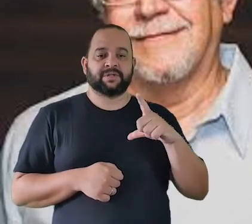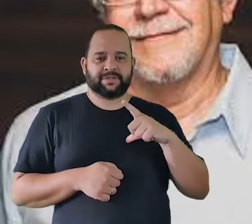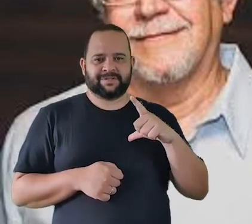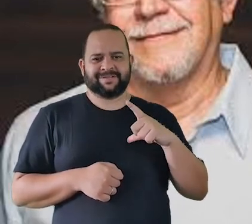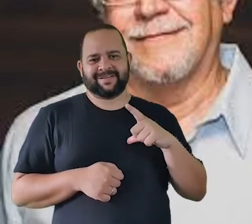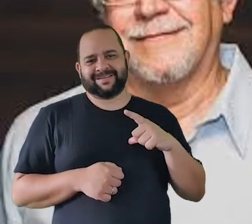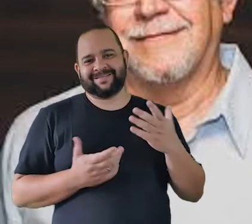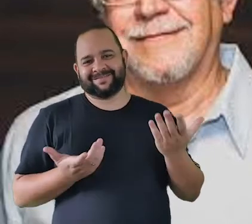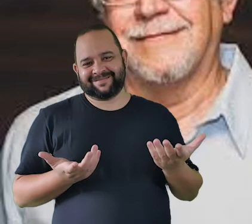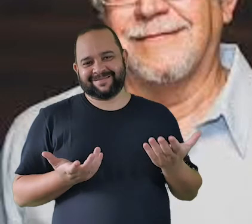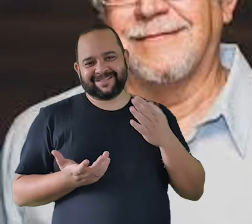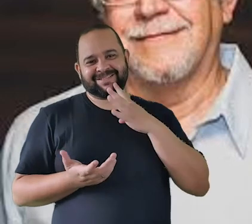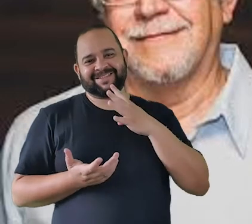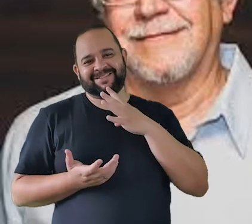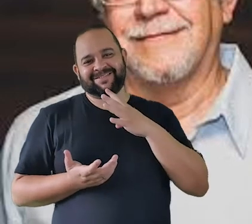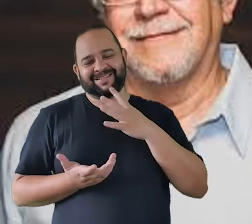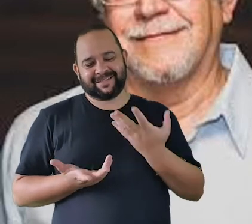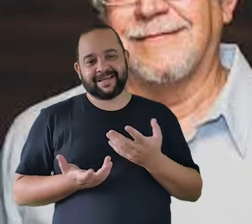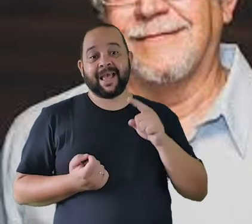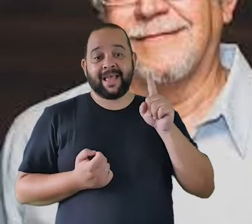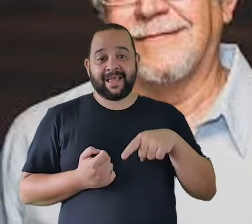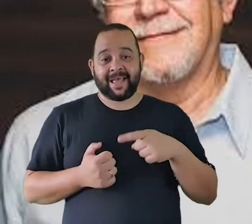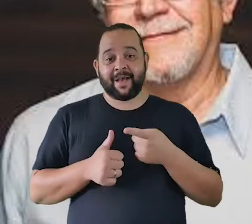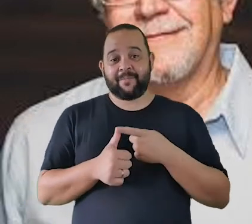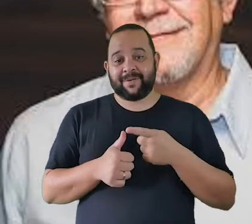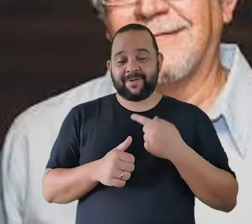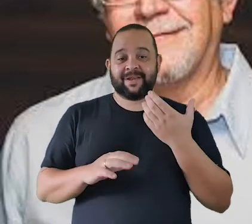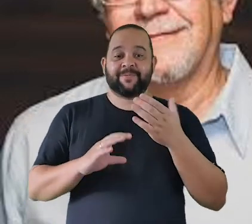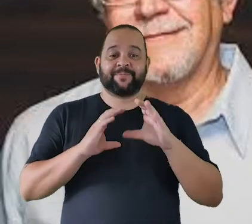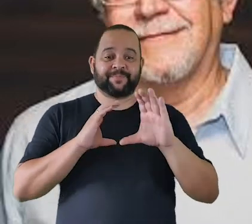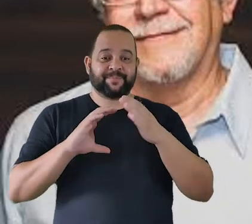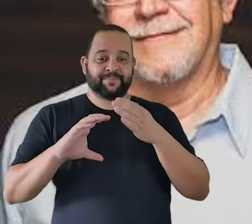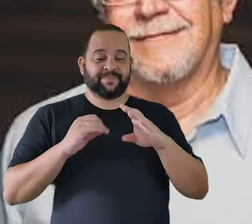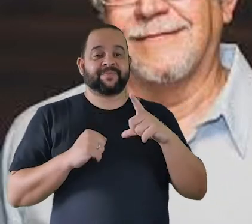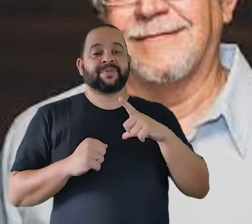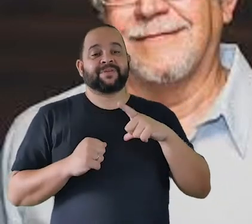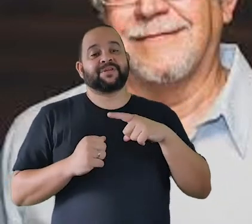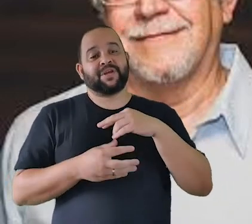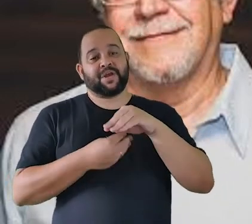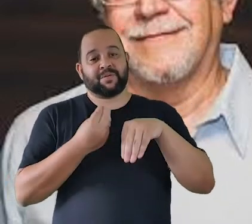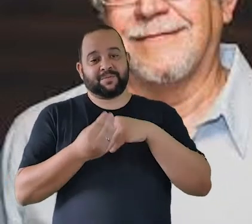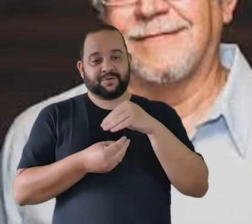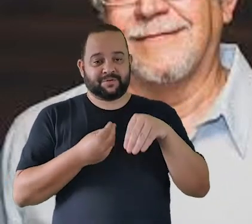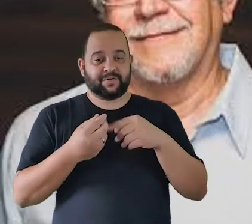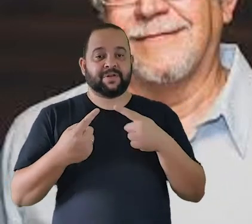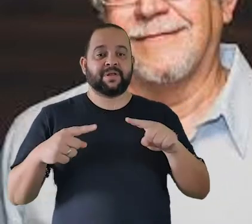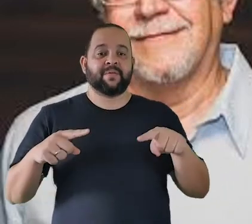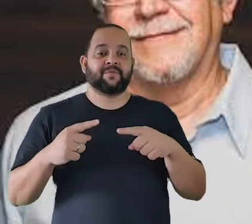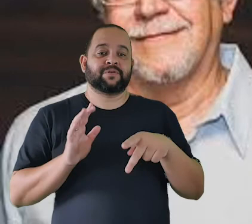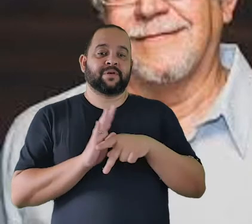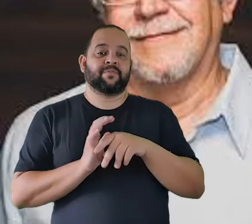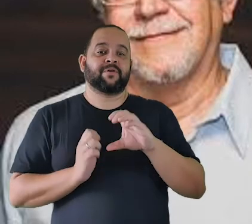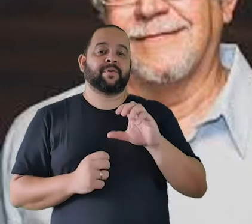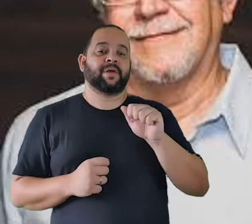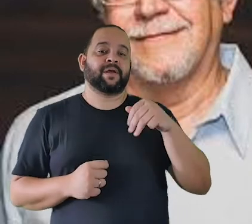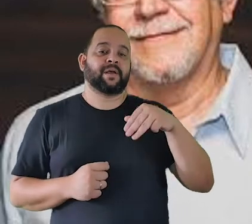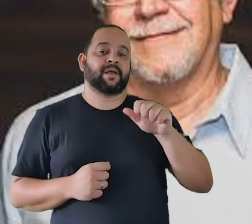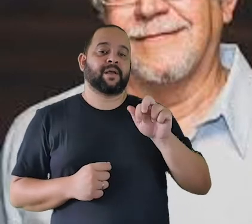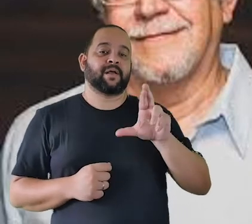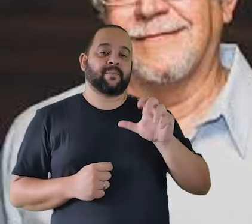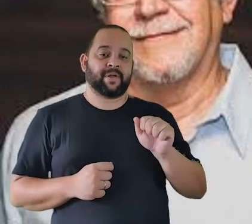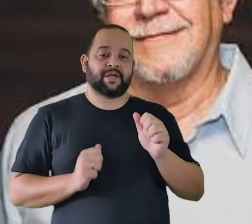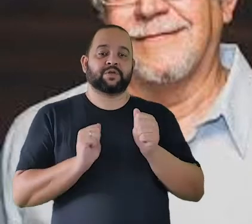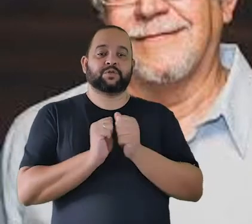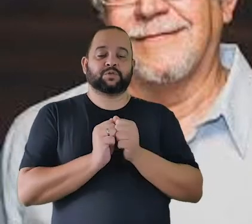a primeira música que a gente tem a primeira canção que a gente tem misturando então a música de câmera com a música vocal